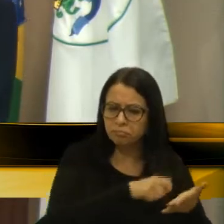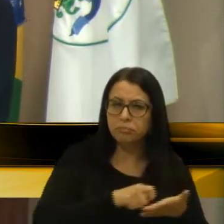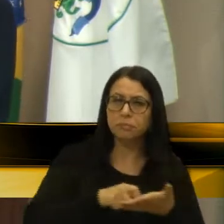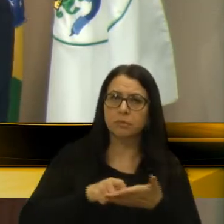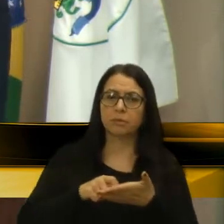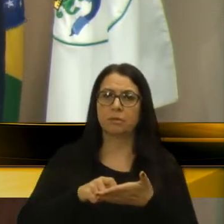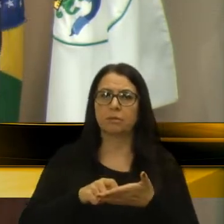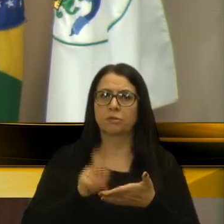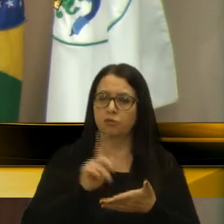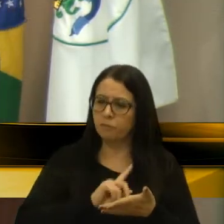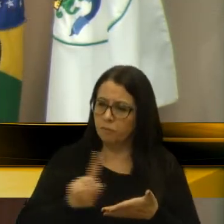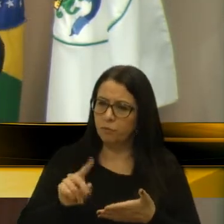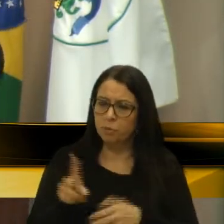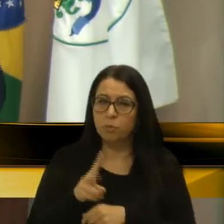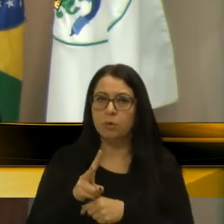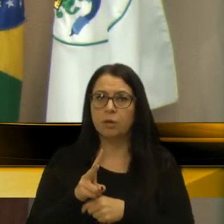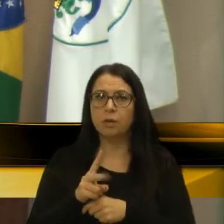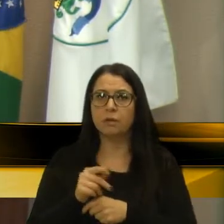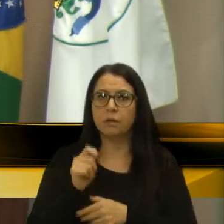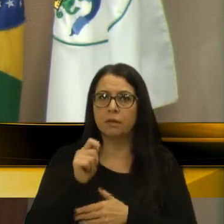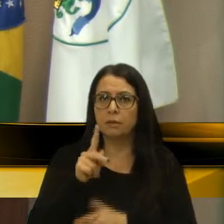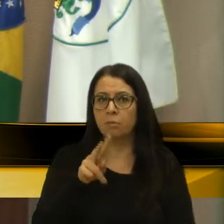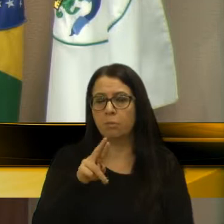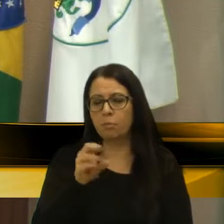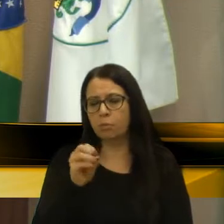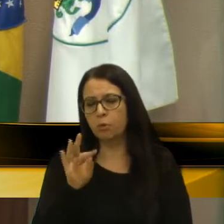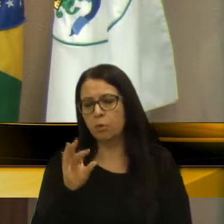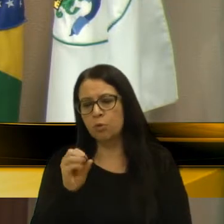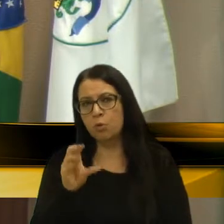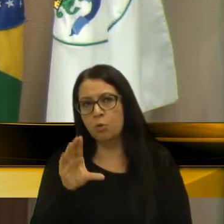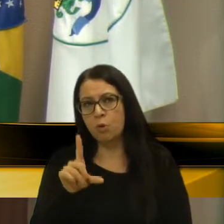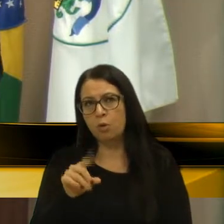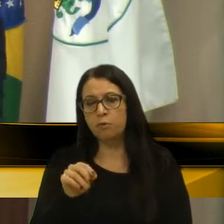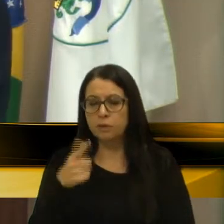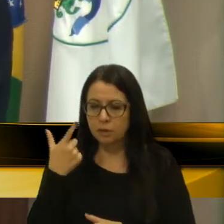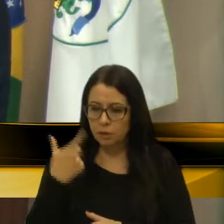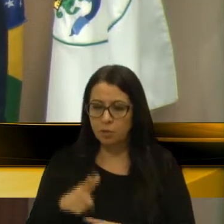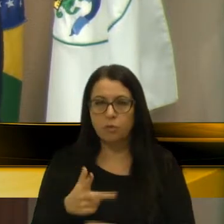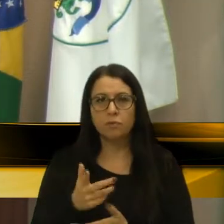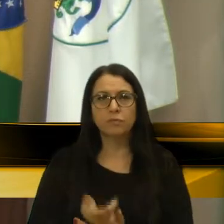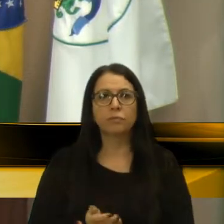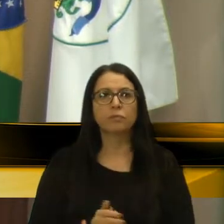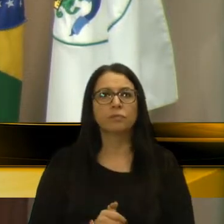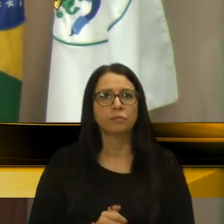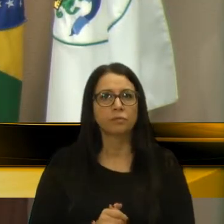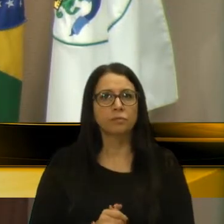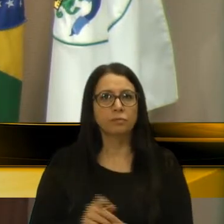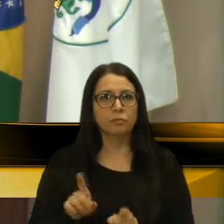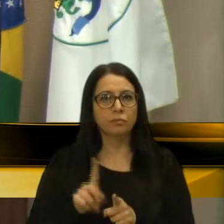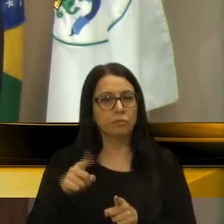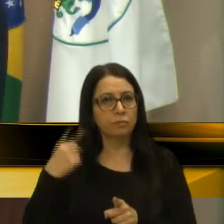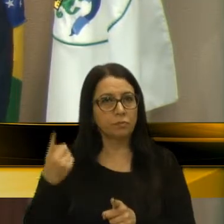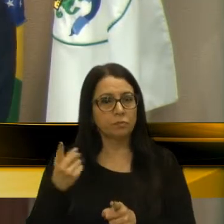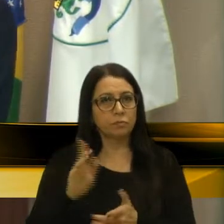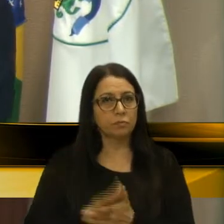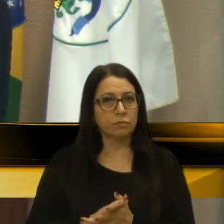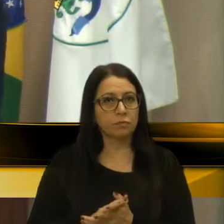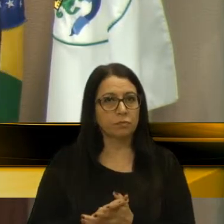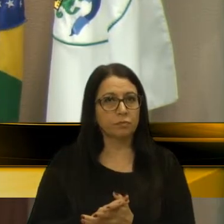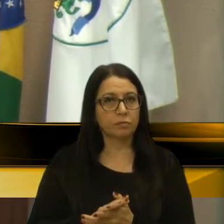já fomos atrás, a tem protocolo, a gente já fez um novo protocolo agora, inclusive, teve um novo protocolo agora, a tem